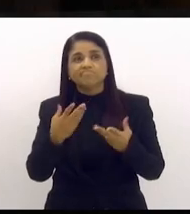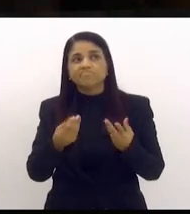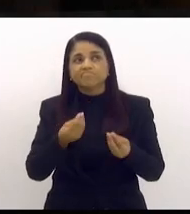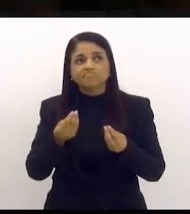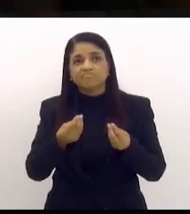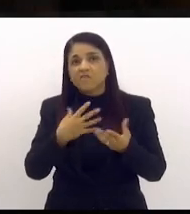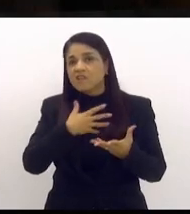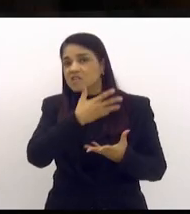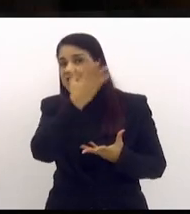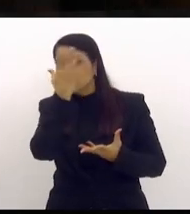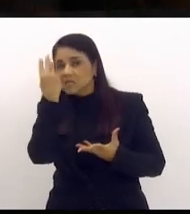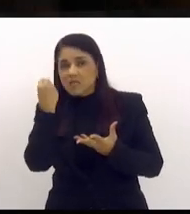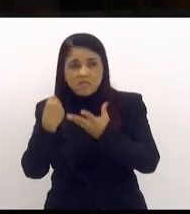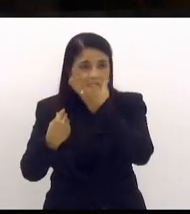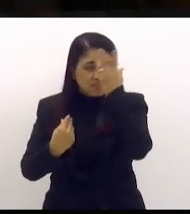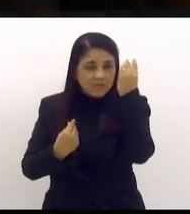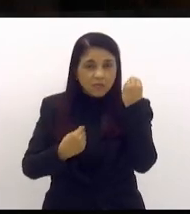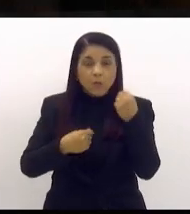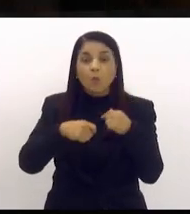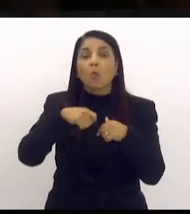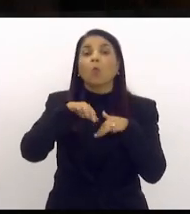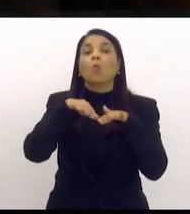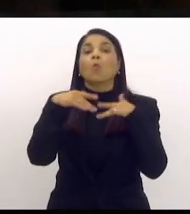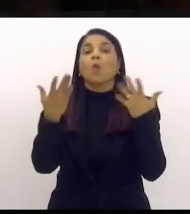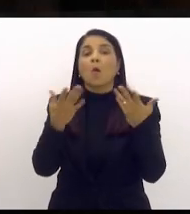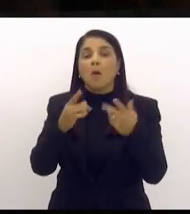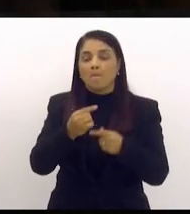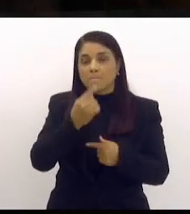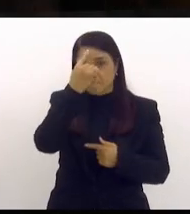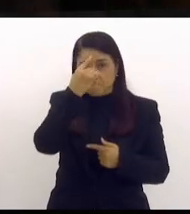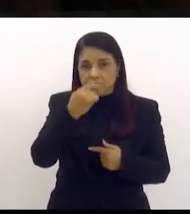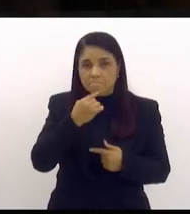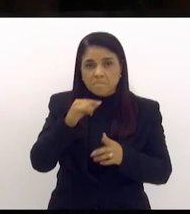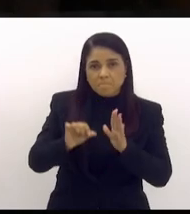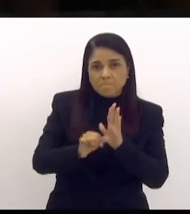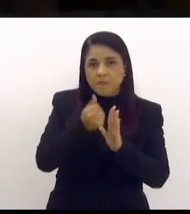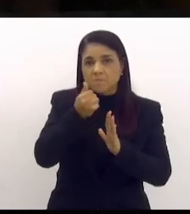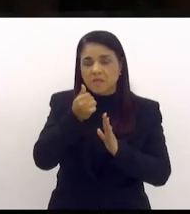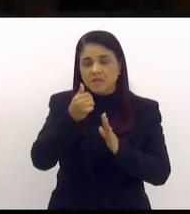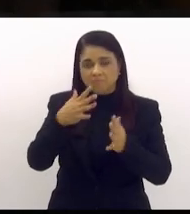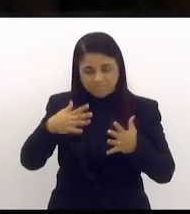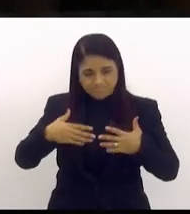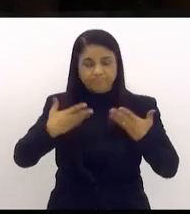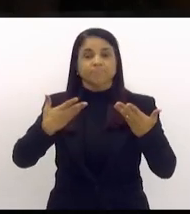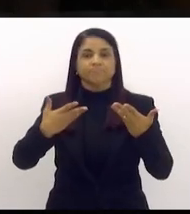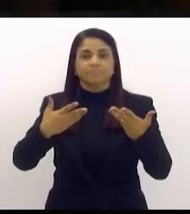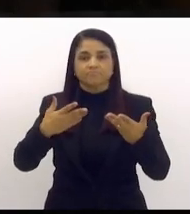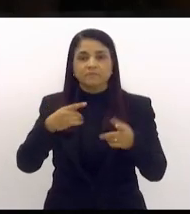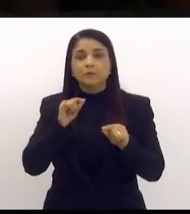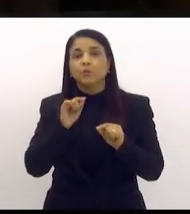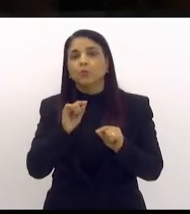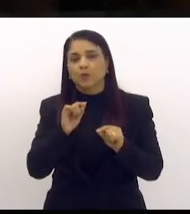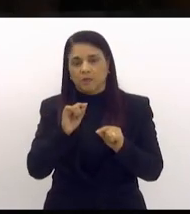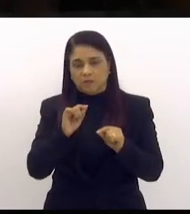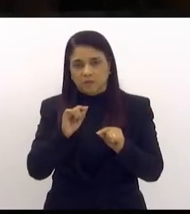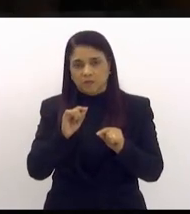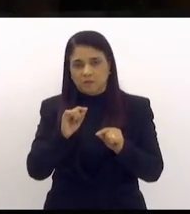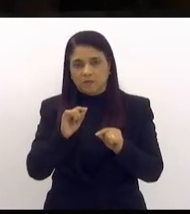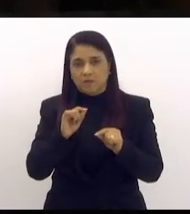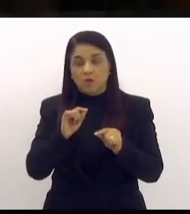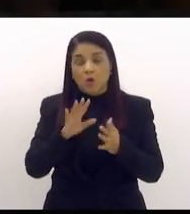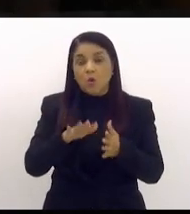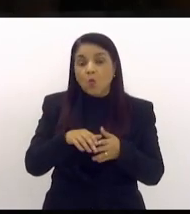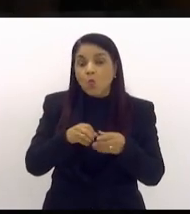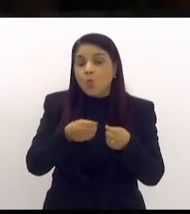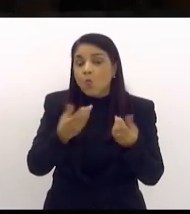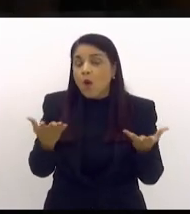esquecendo qual foi a primeira imagem que nos indignou, mas, mais que isso, quais são as